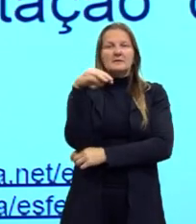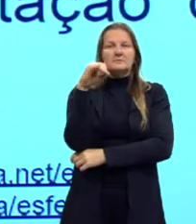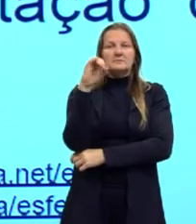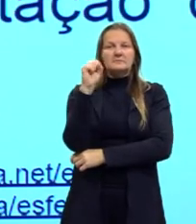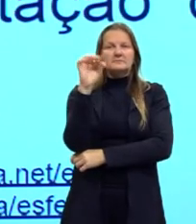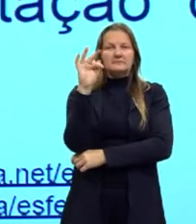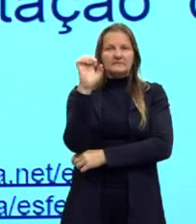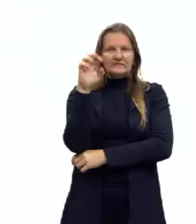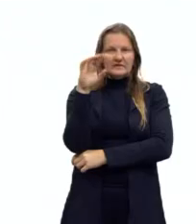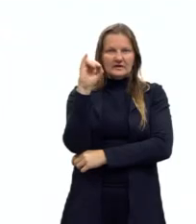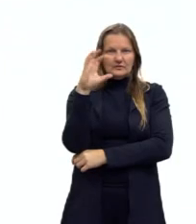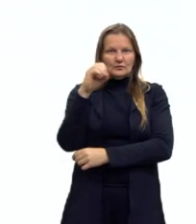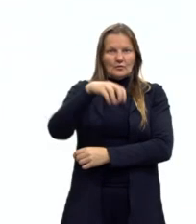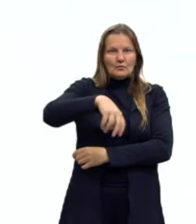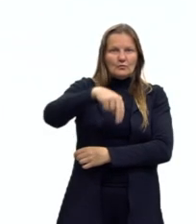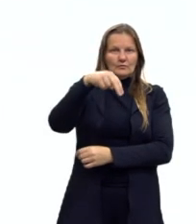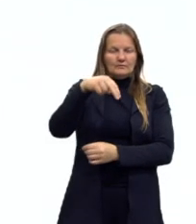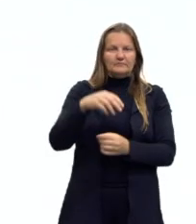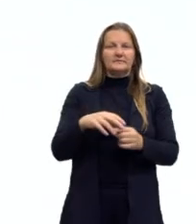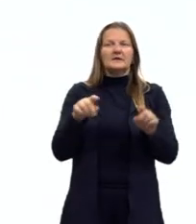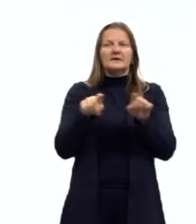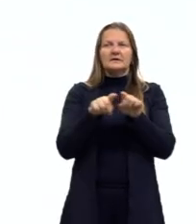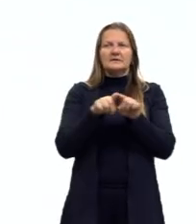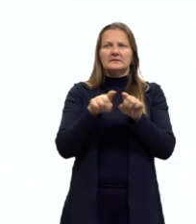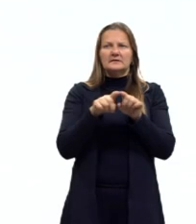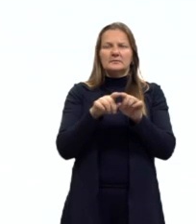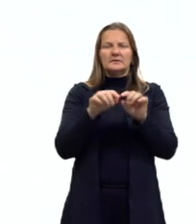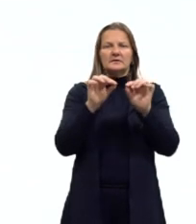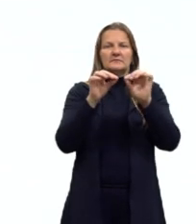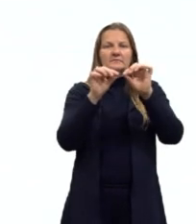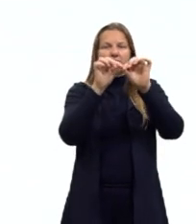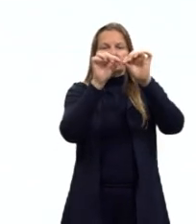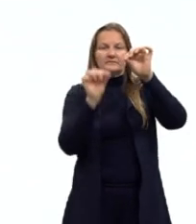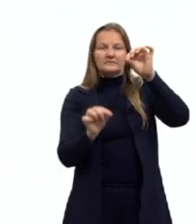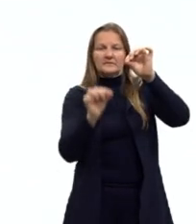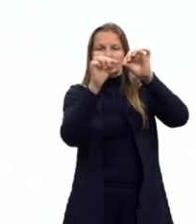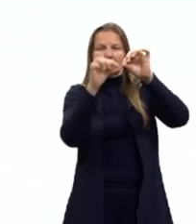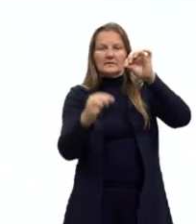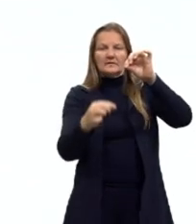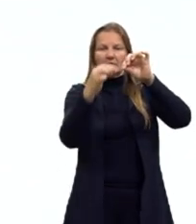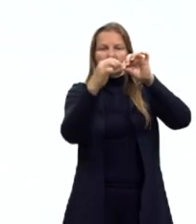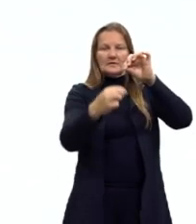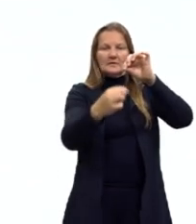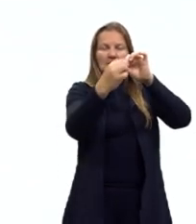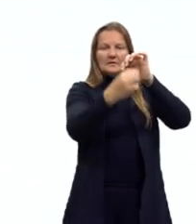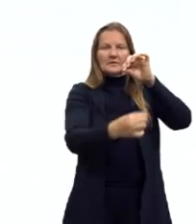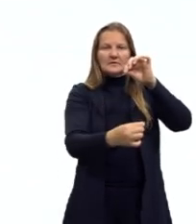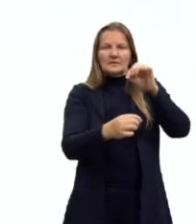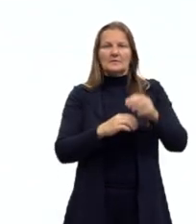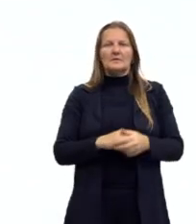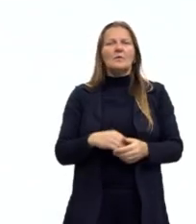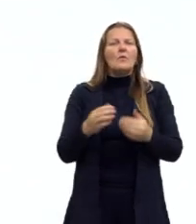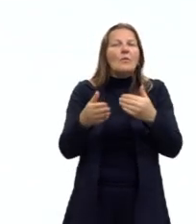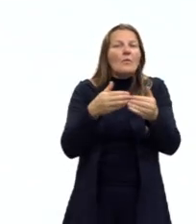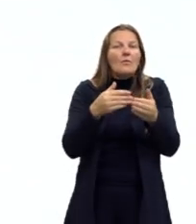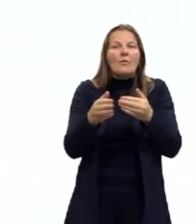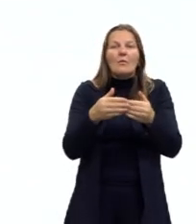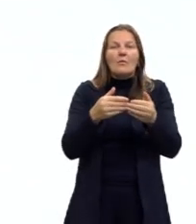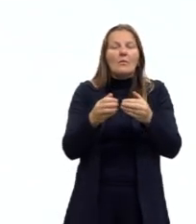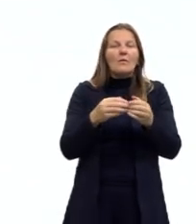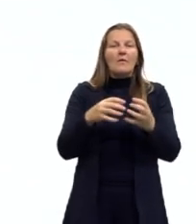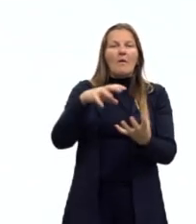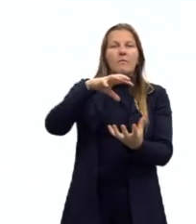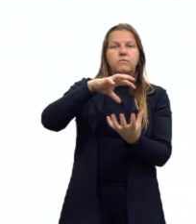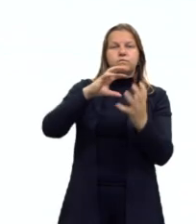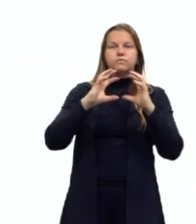Nós temos agora então os paralelos e o meridiano. Paralelos, qualquer circunferência que